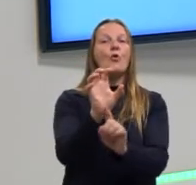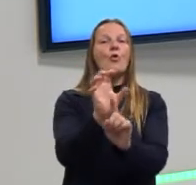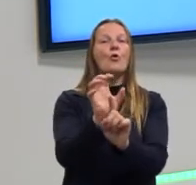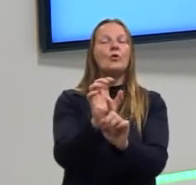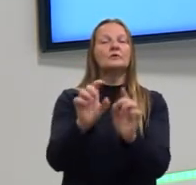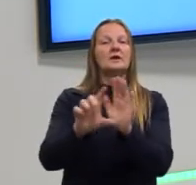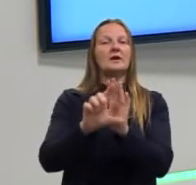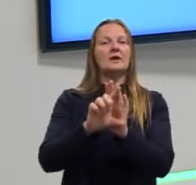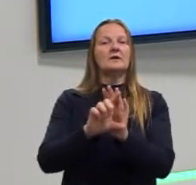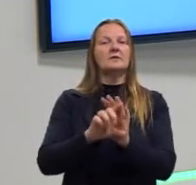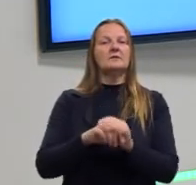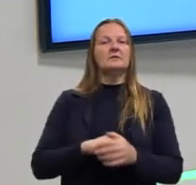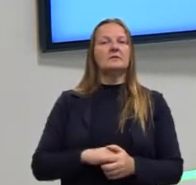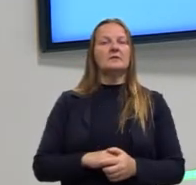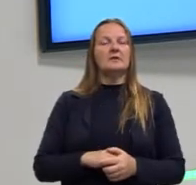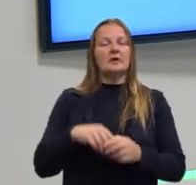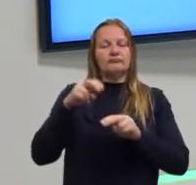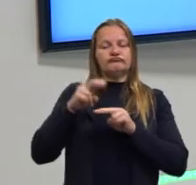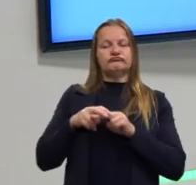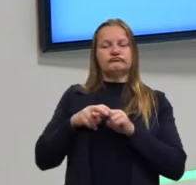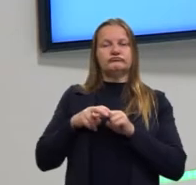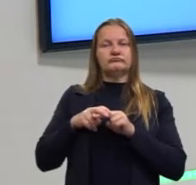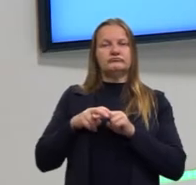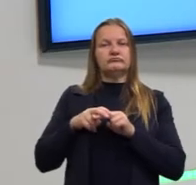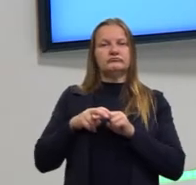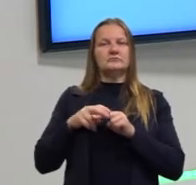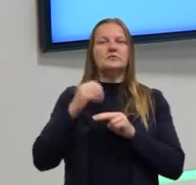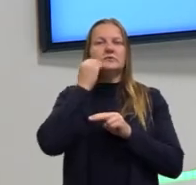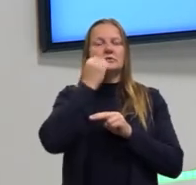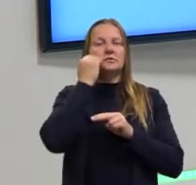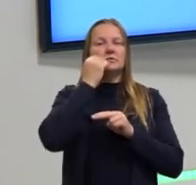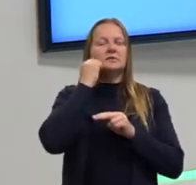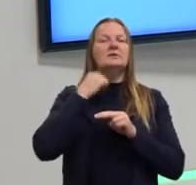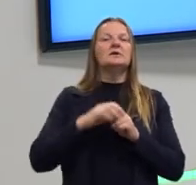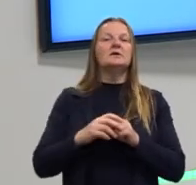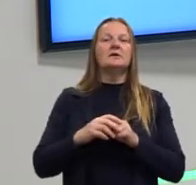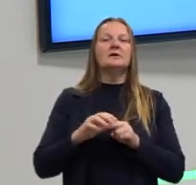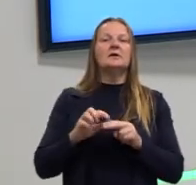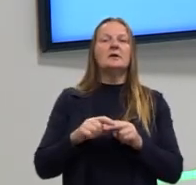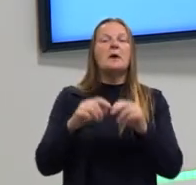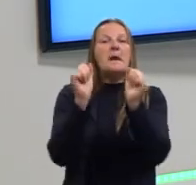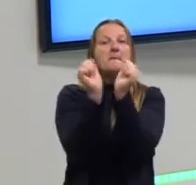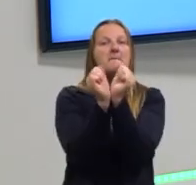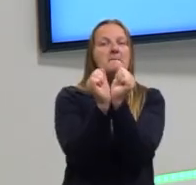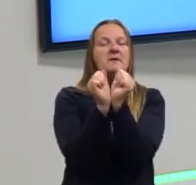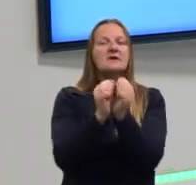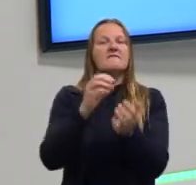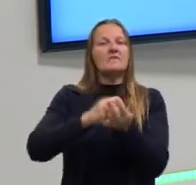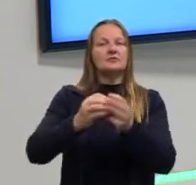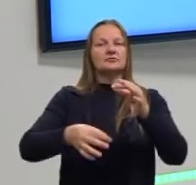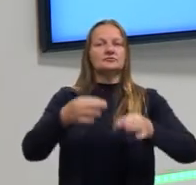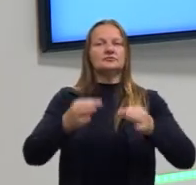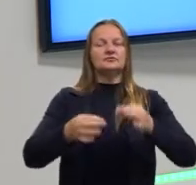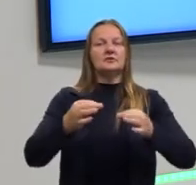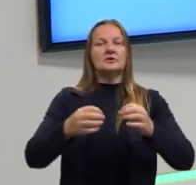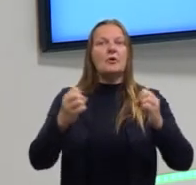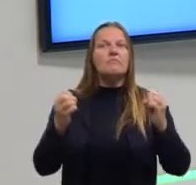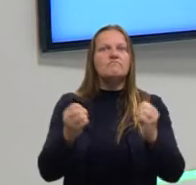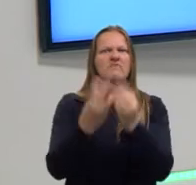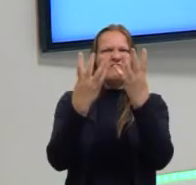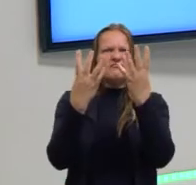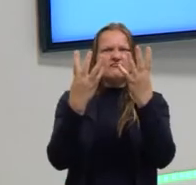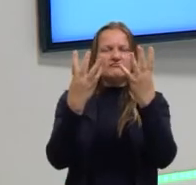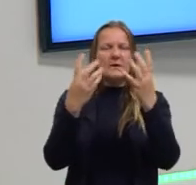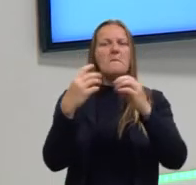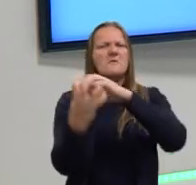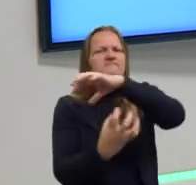estava no assento que era reservado para pessoas negras. Mesmo assim, ela é presa. E isso acaba virando um estopim para